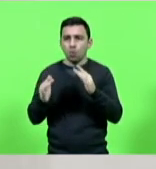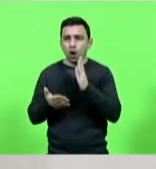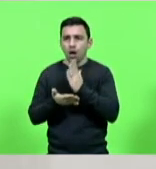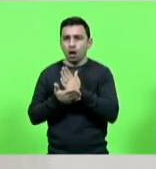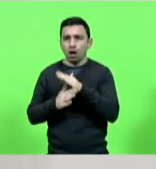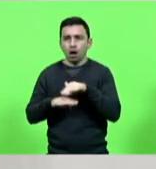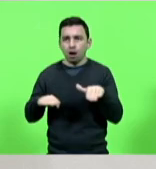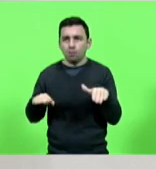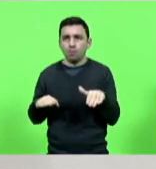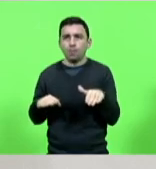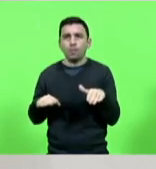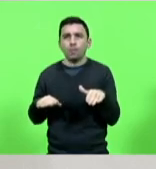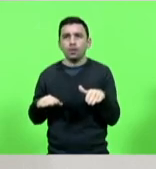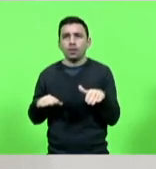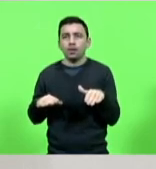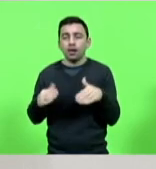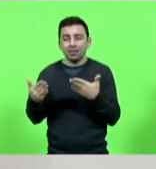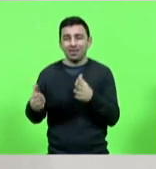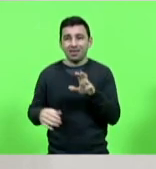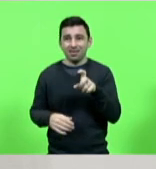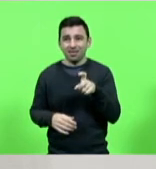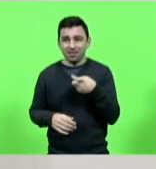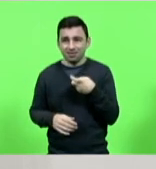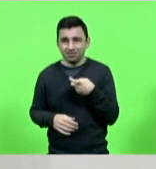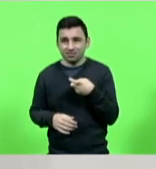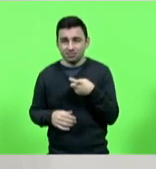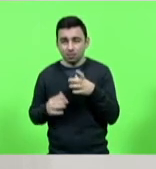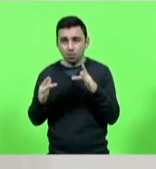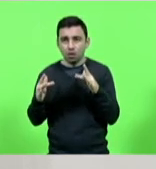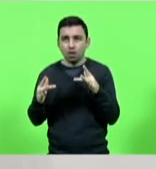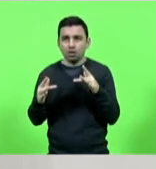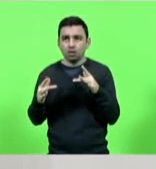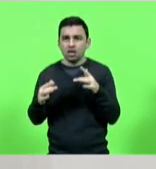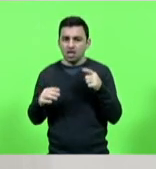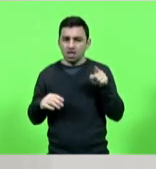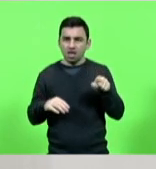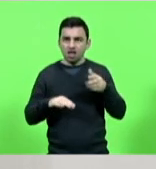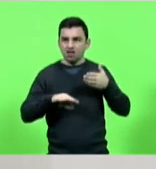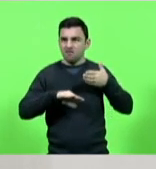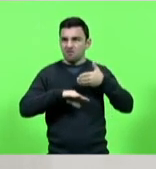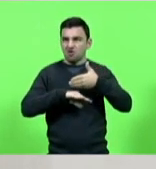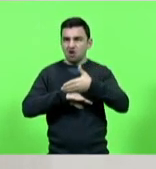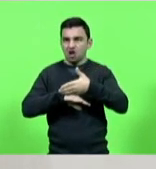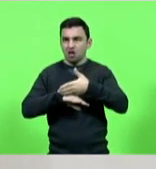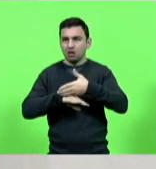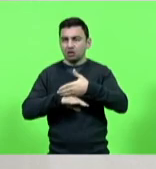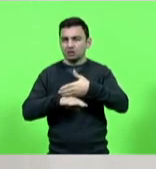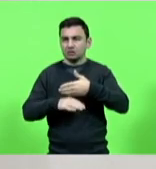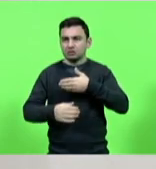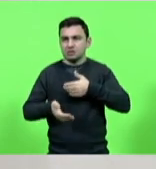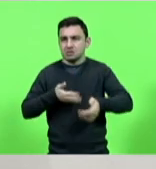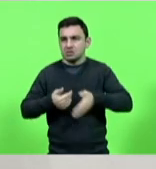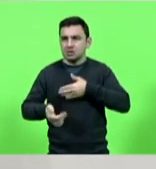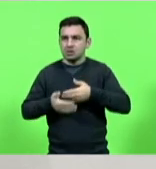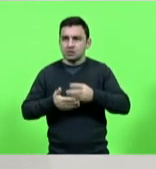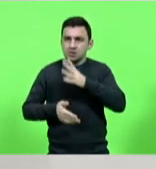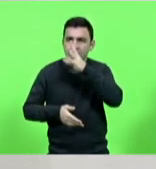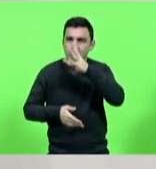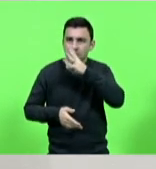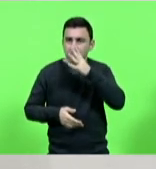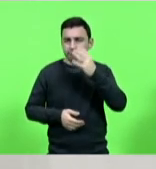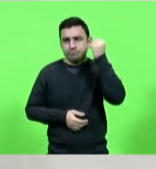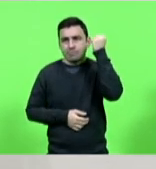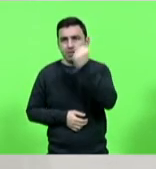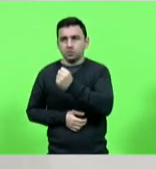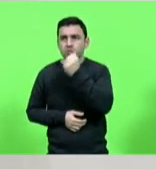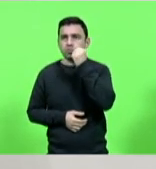a sua ex-namorada e ele foi lá de forma muito covarde, acabou assassinando essa menina.